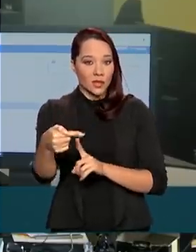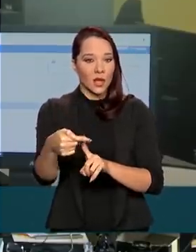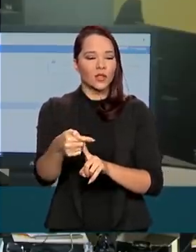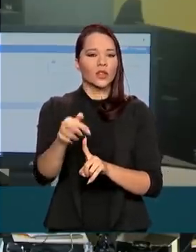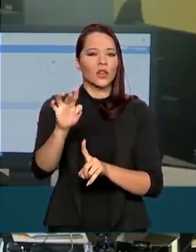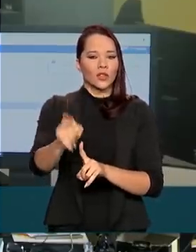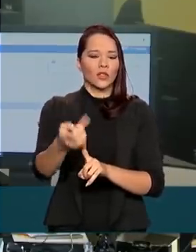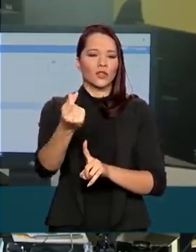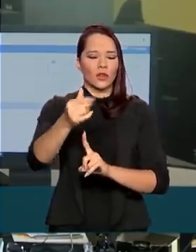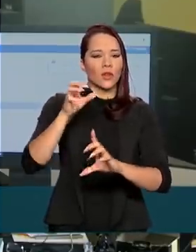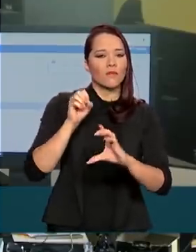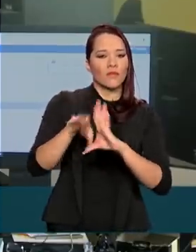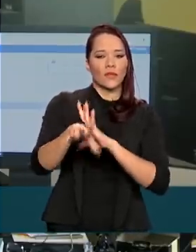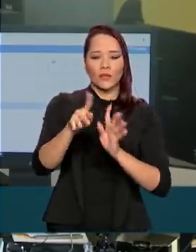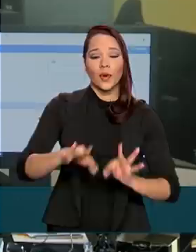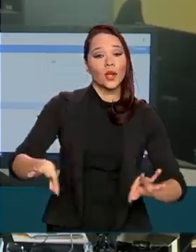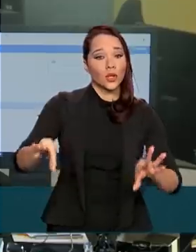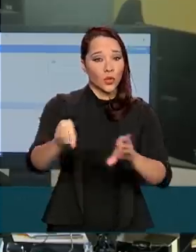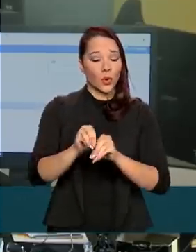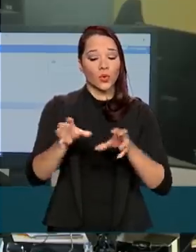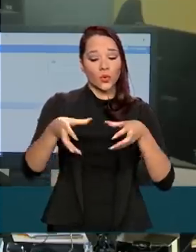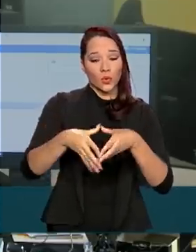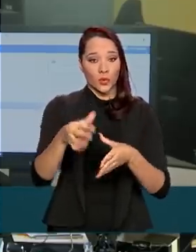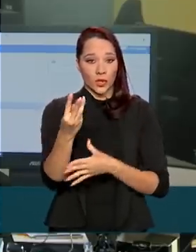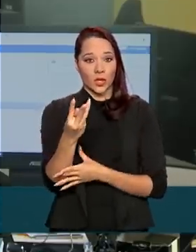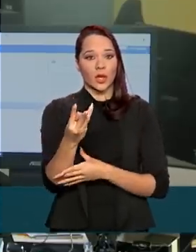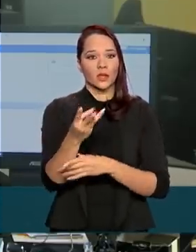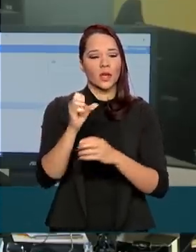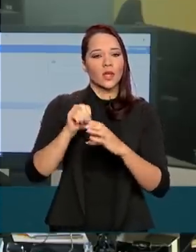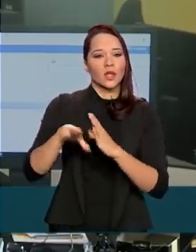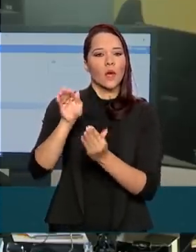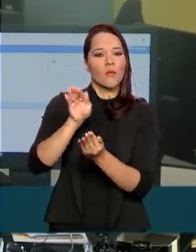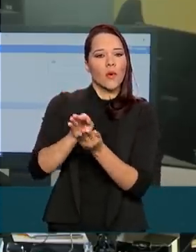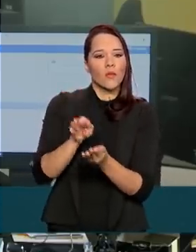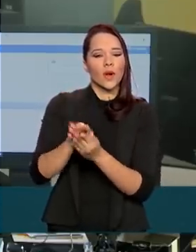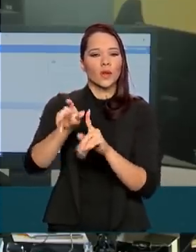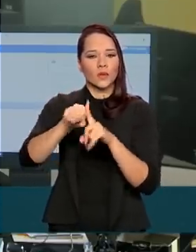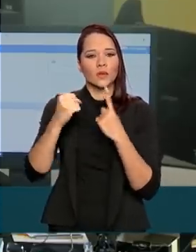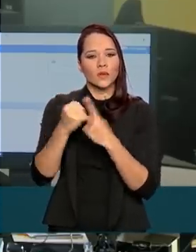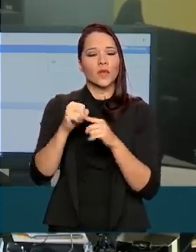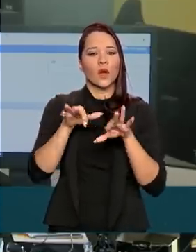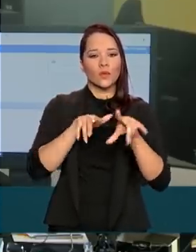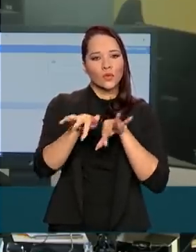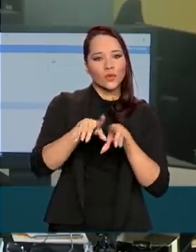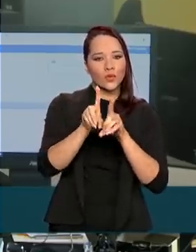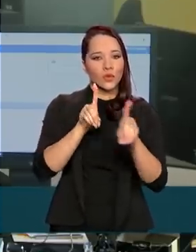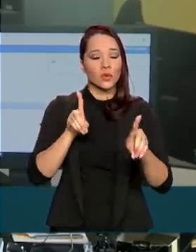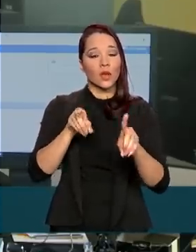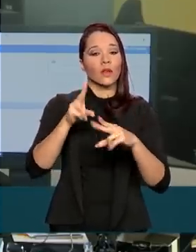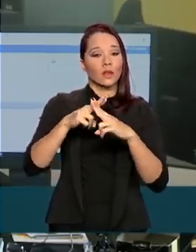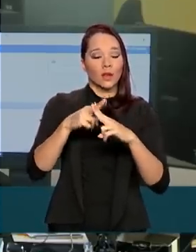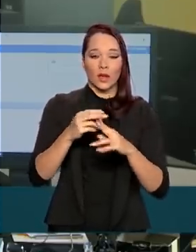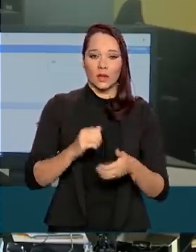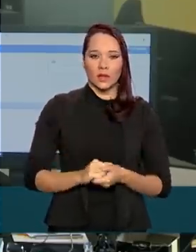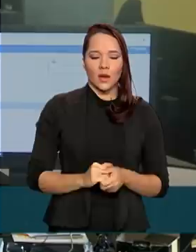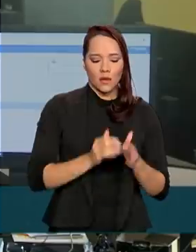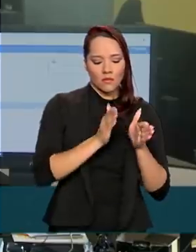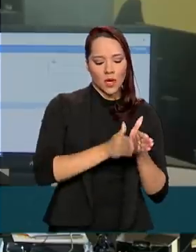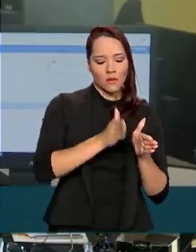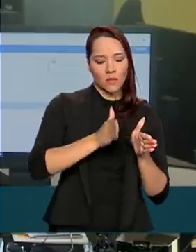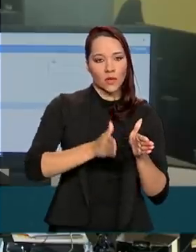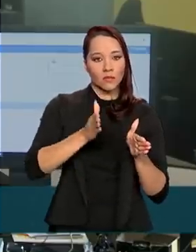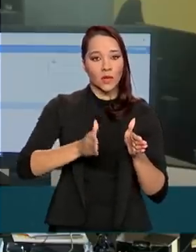tinha sido depositado para todo o lote 3 na conta Poupança Social Digital da Caixa. De maneira escalonada,